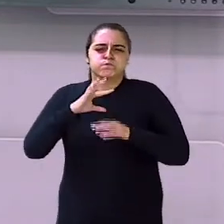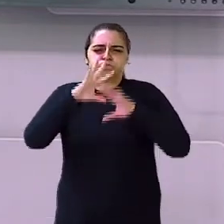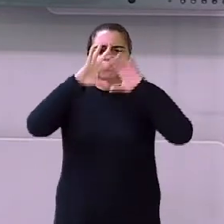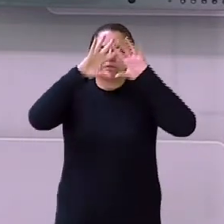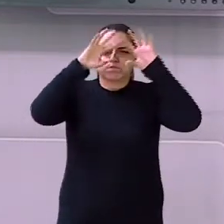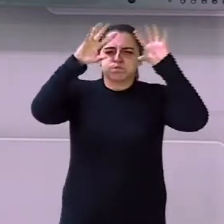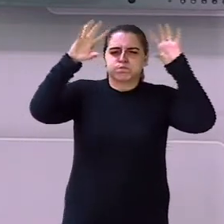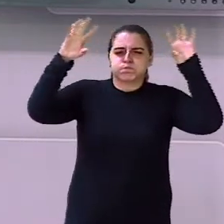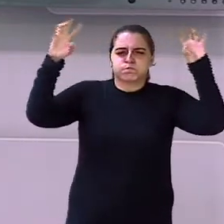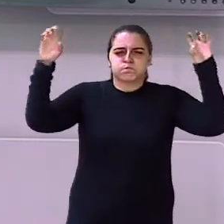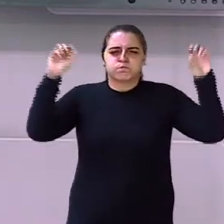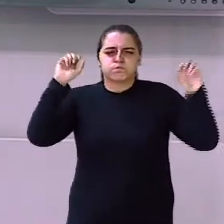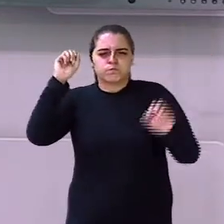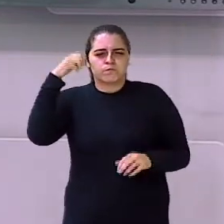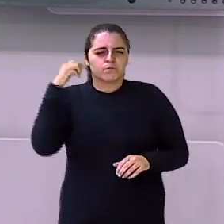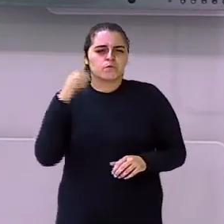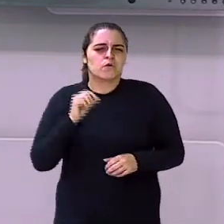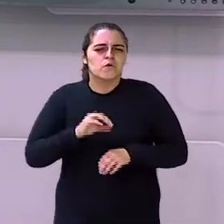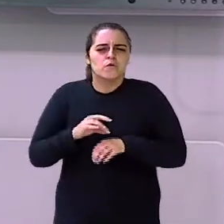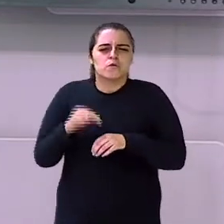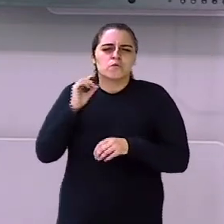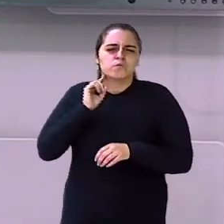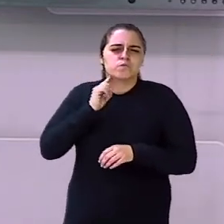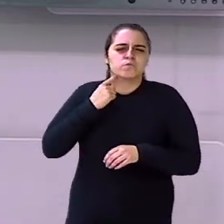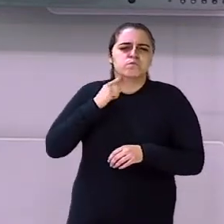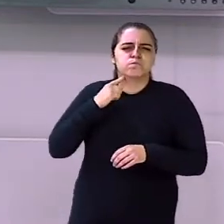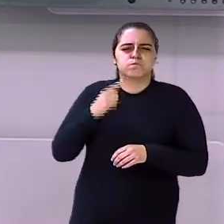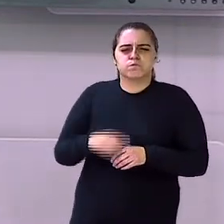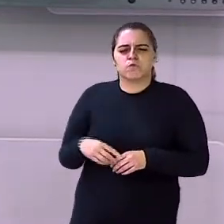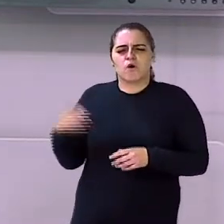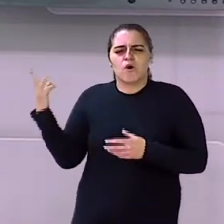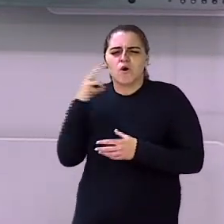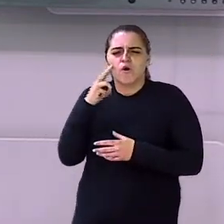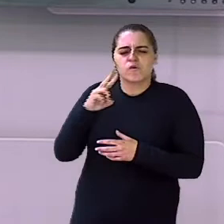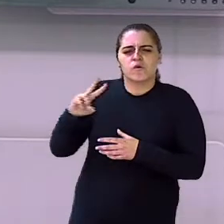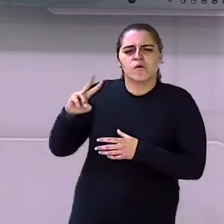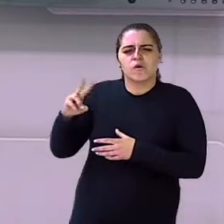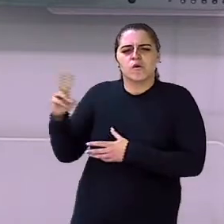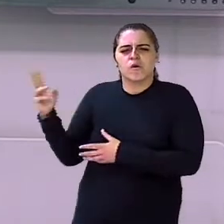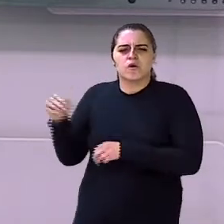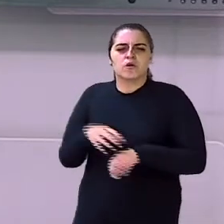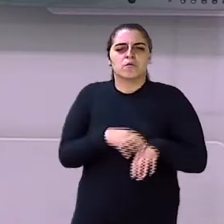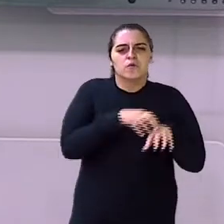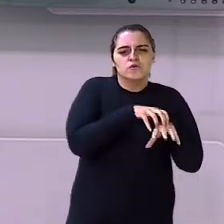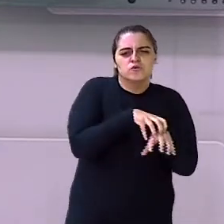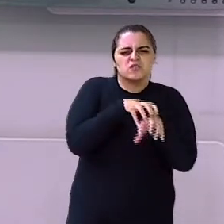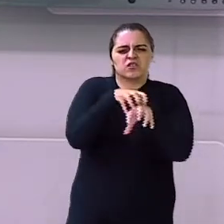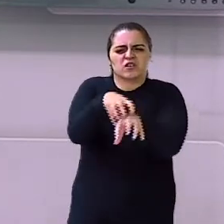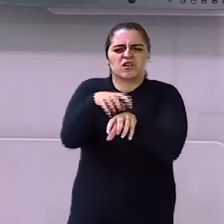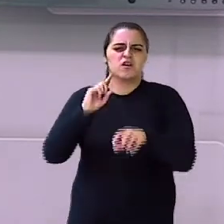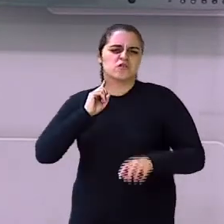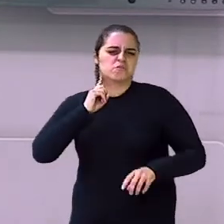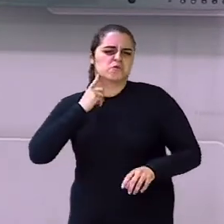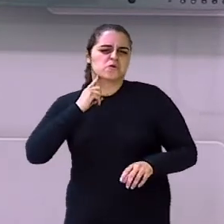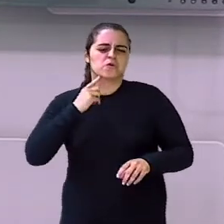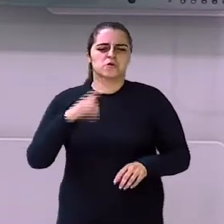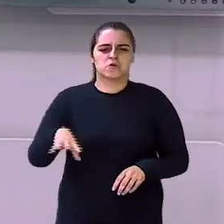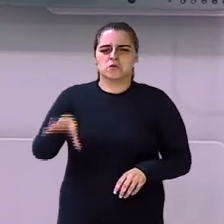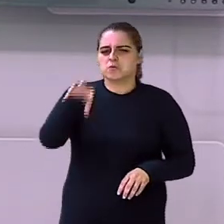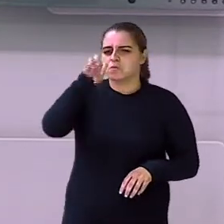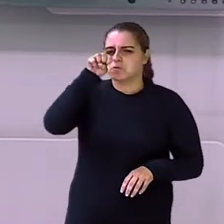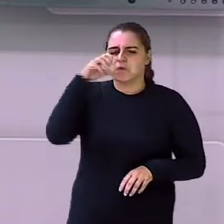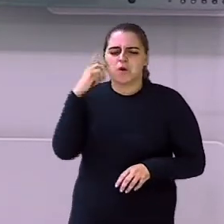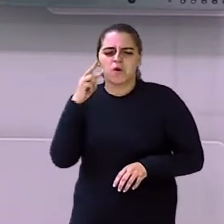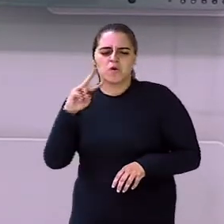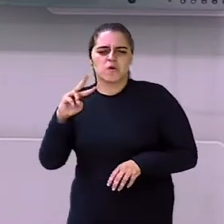nuvens todas sujas por conta da fumaça, da poluição dos automóveis, de algumas fábricas, como a gente